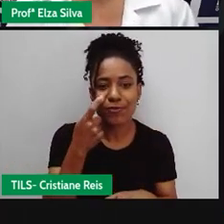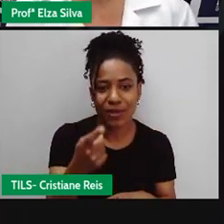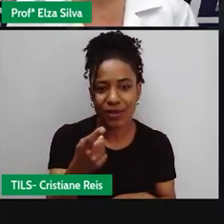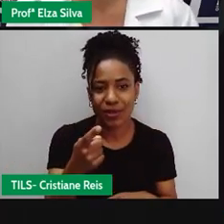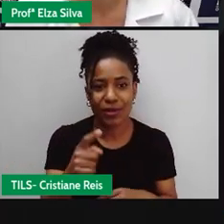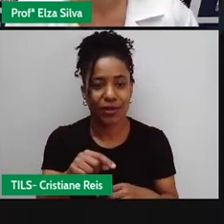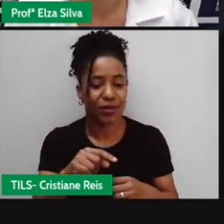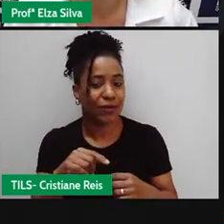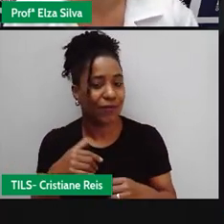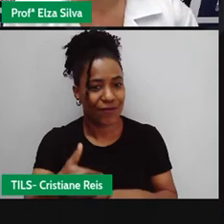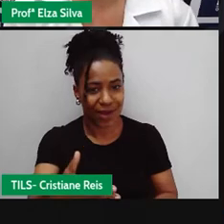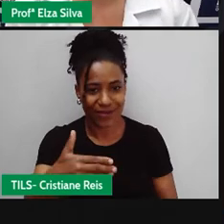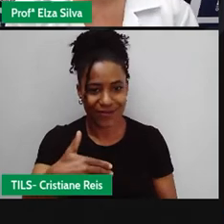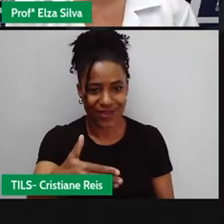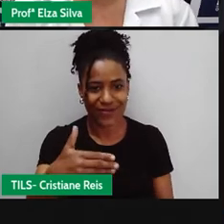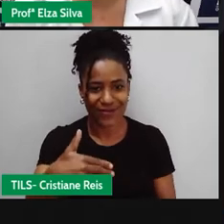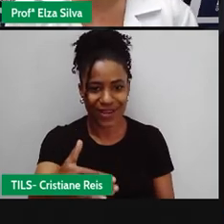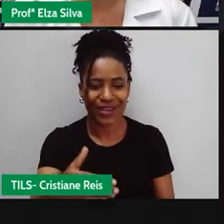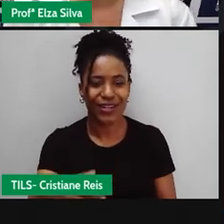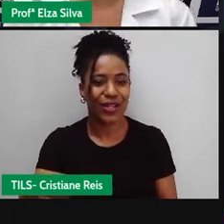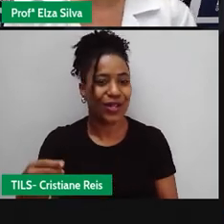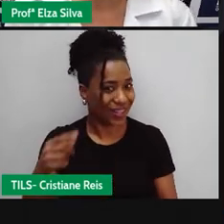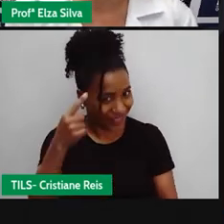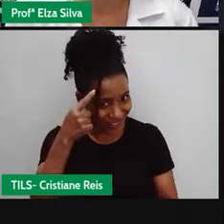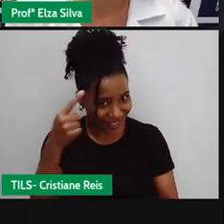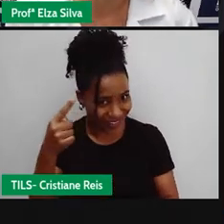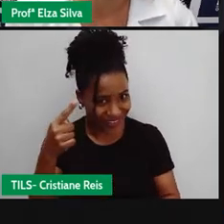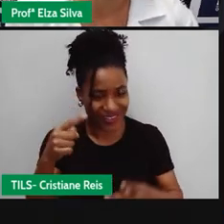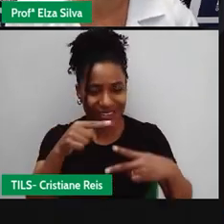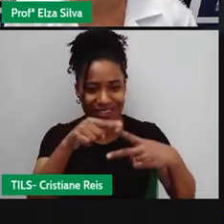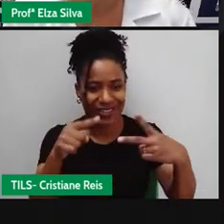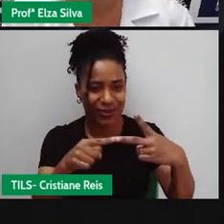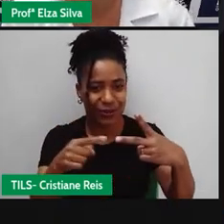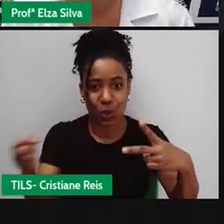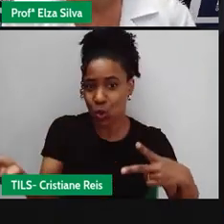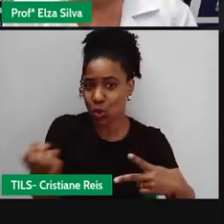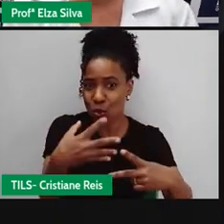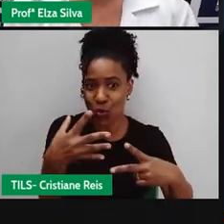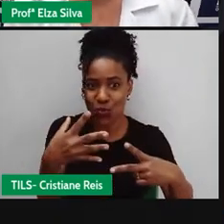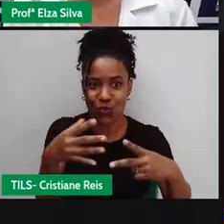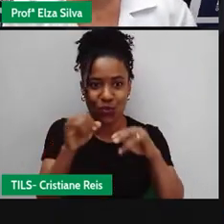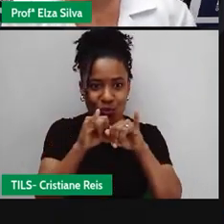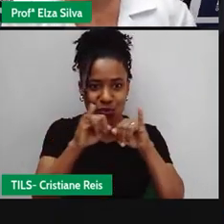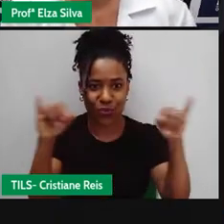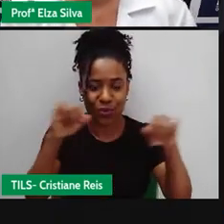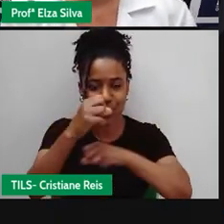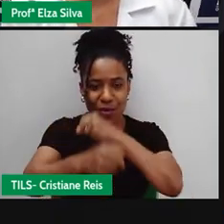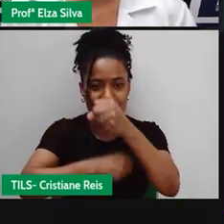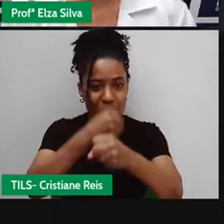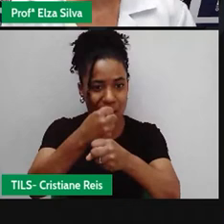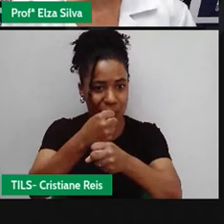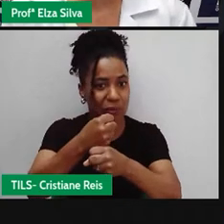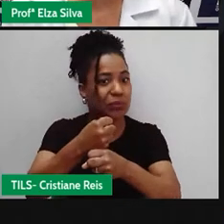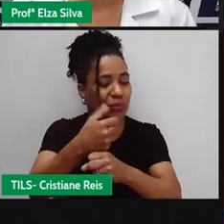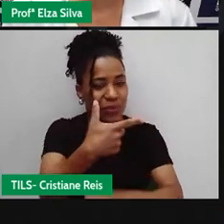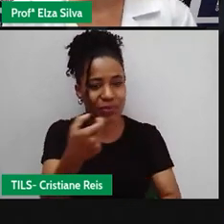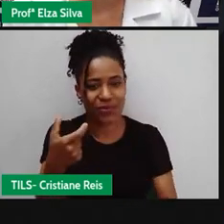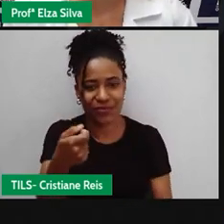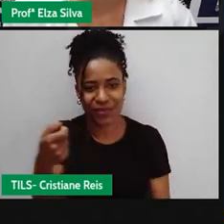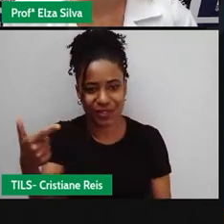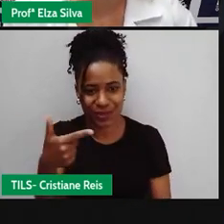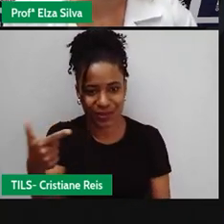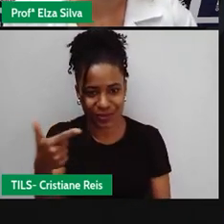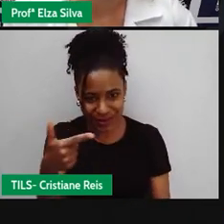os dois próximos filmes Que serão lançados Provavelmente em 2022 Além de Story secrets Behind